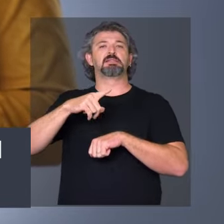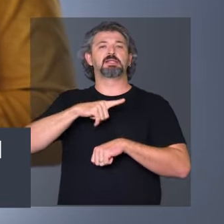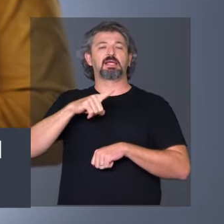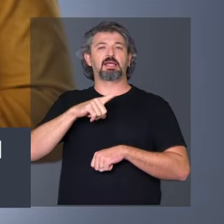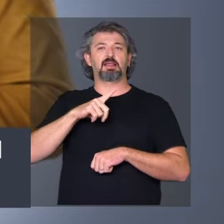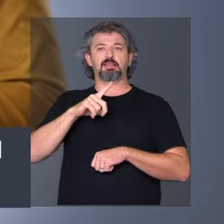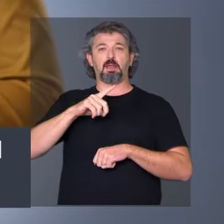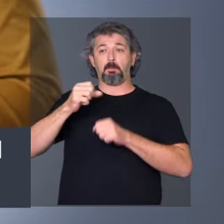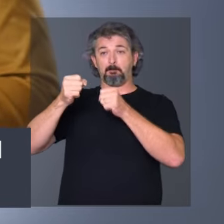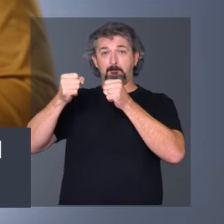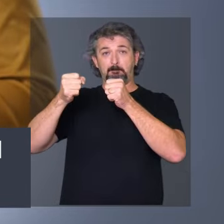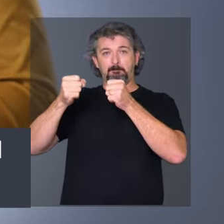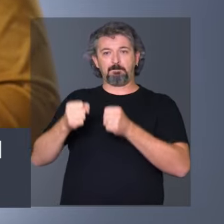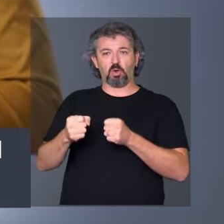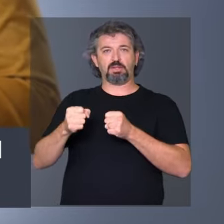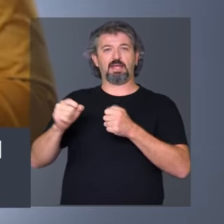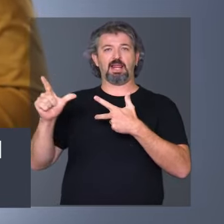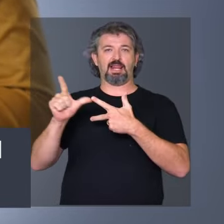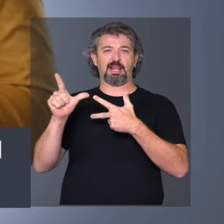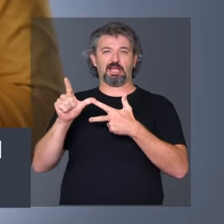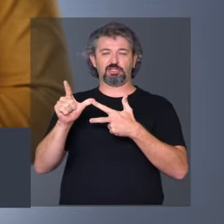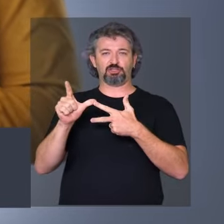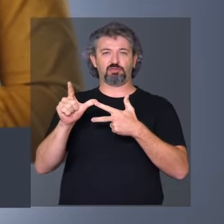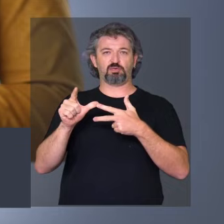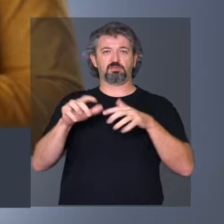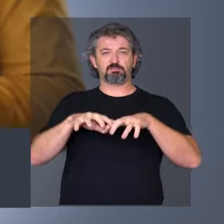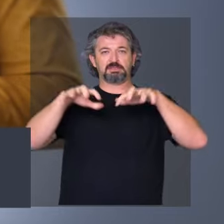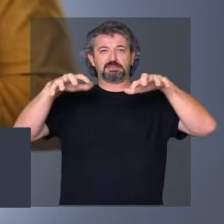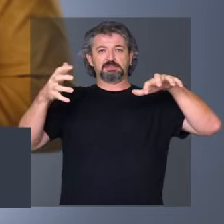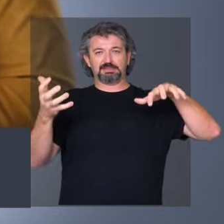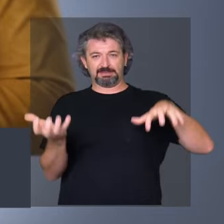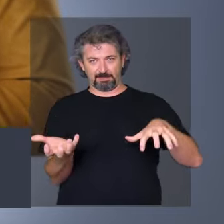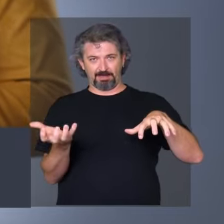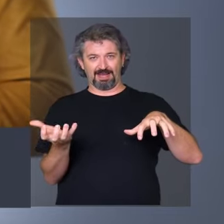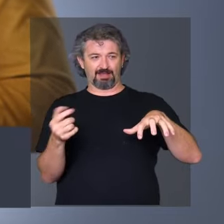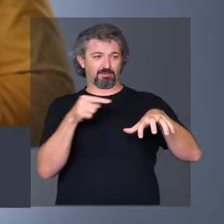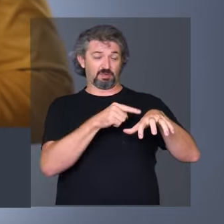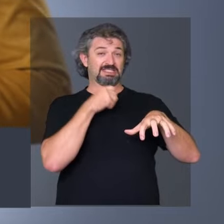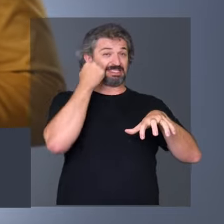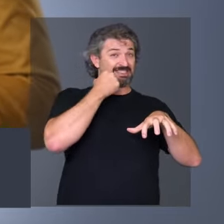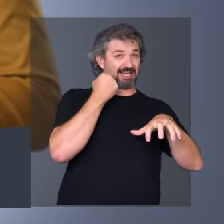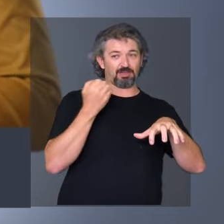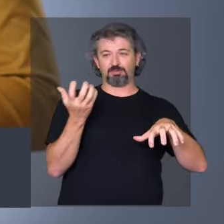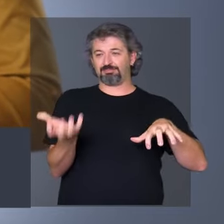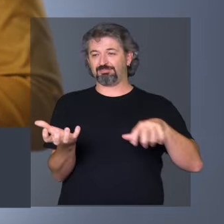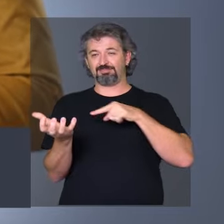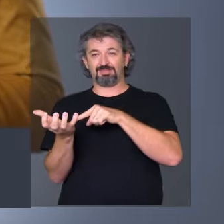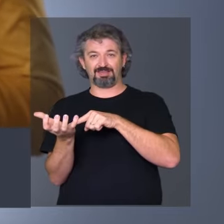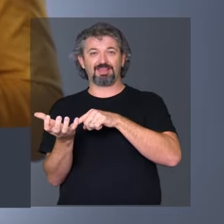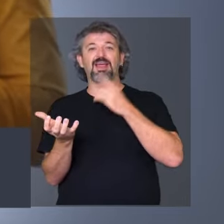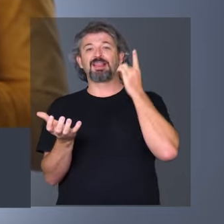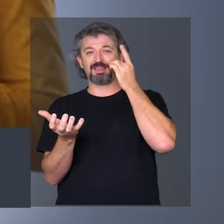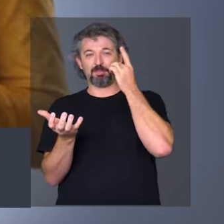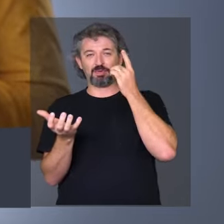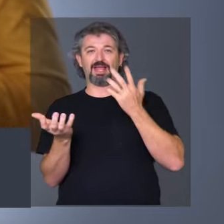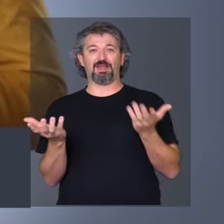federativa com poder legislativo bicameral. Câmara dos Deputados e Senado Federal. O Senado e a